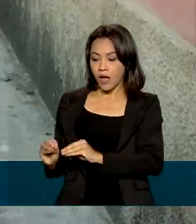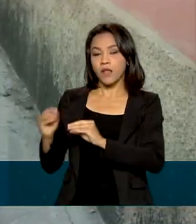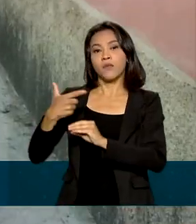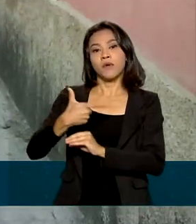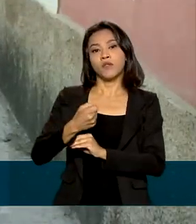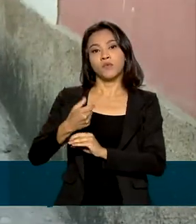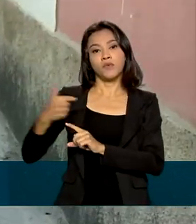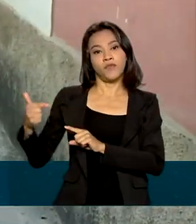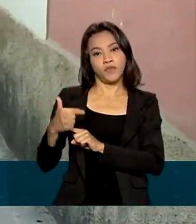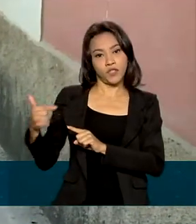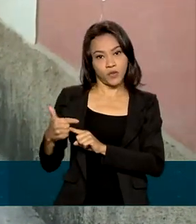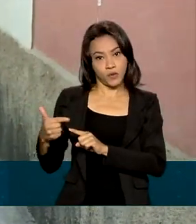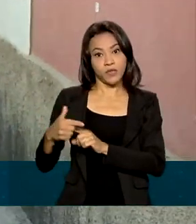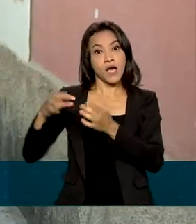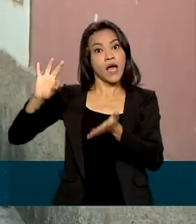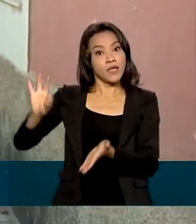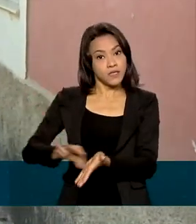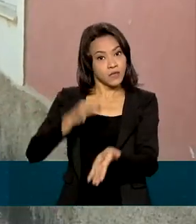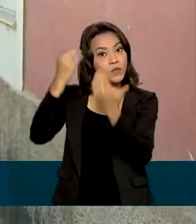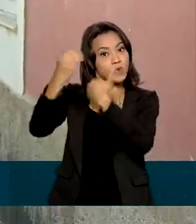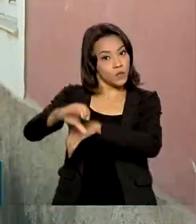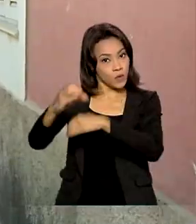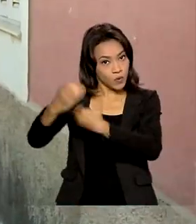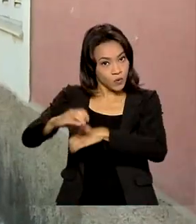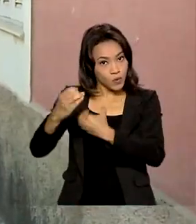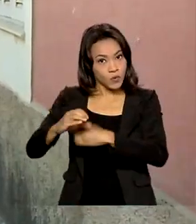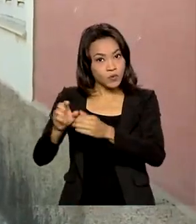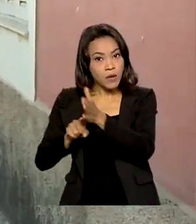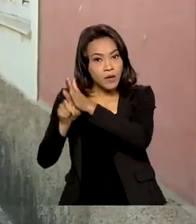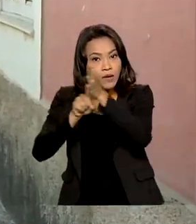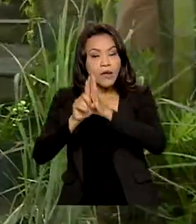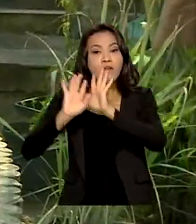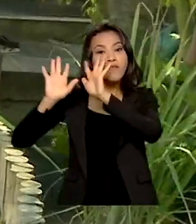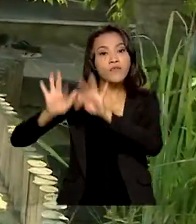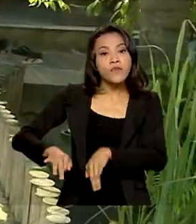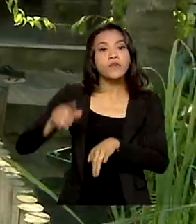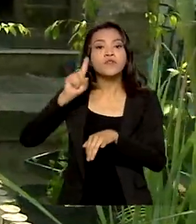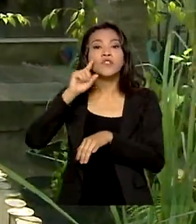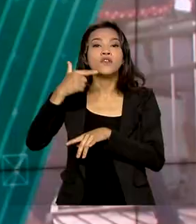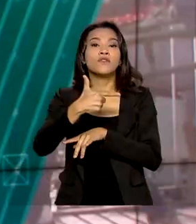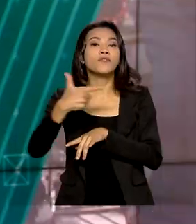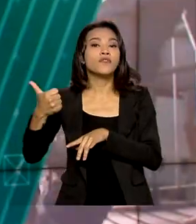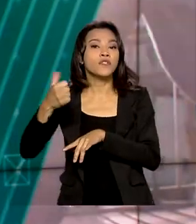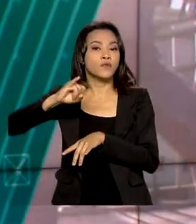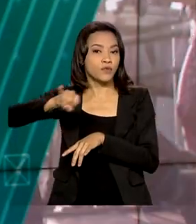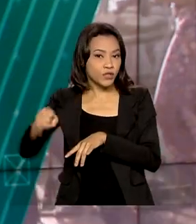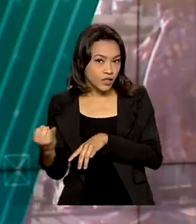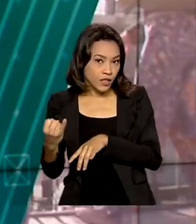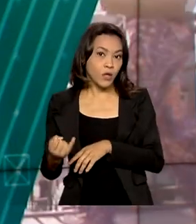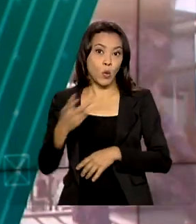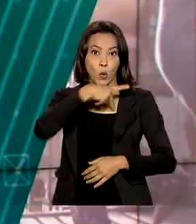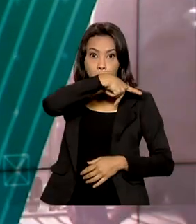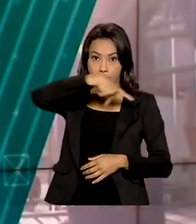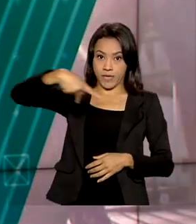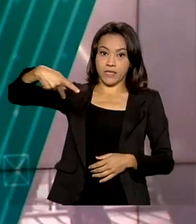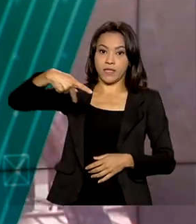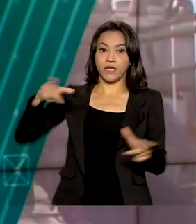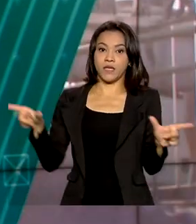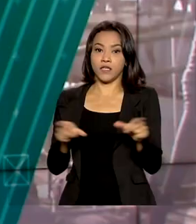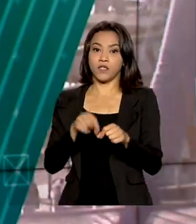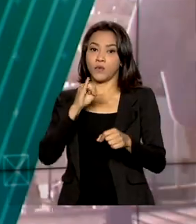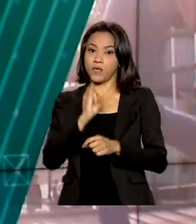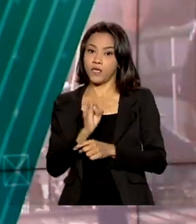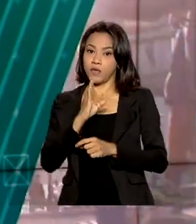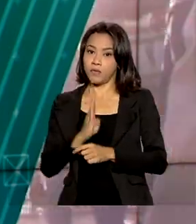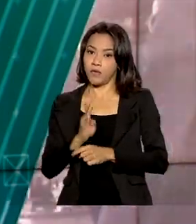As inscrições para o concurso de recenseador terminam dia 21 de janeiro. O presidente do IBGE, em entrevista ao